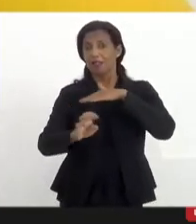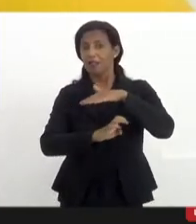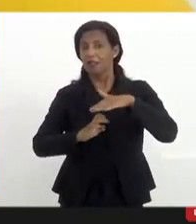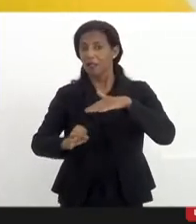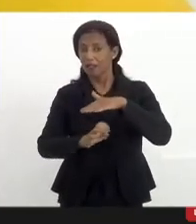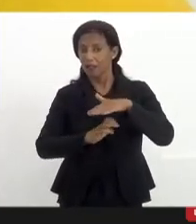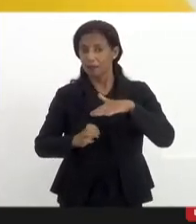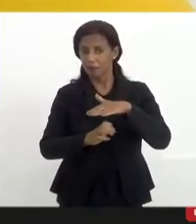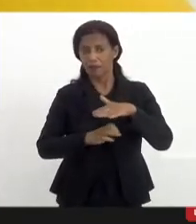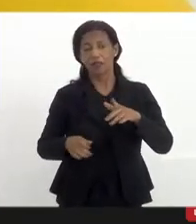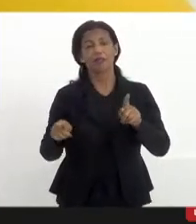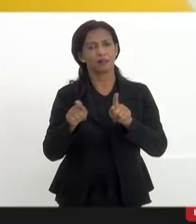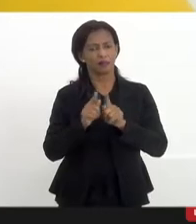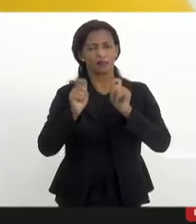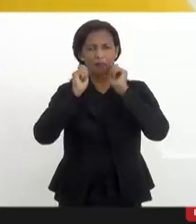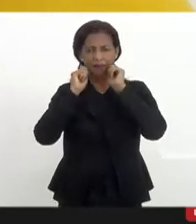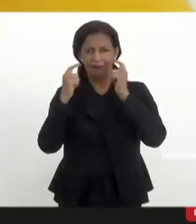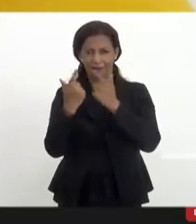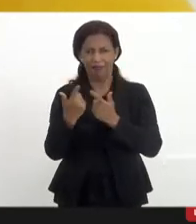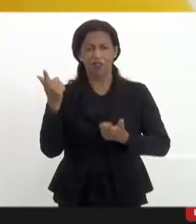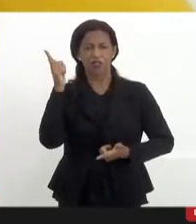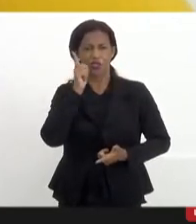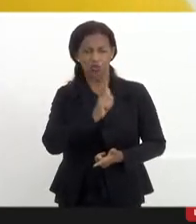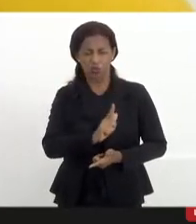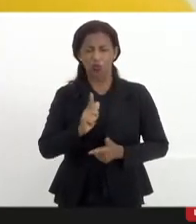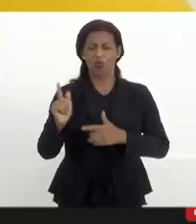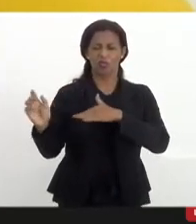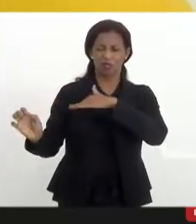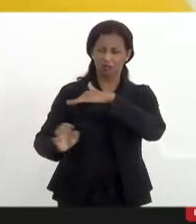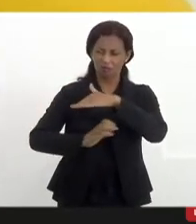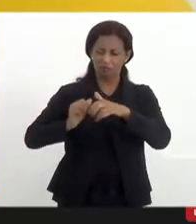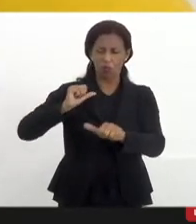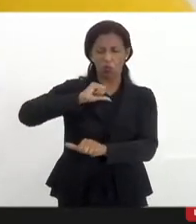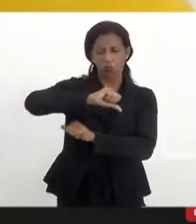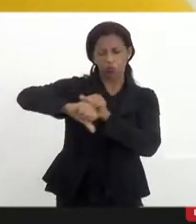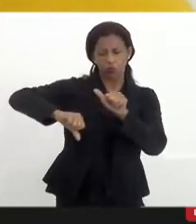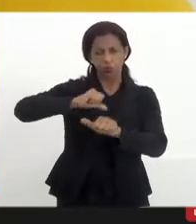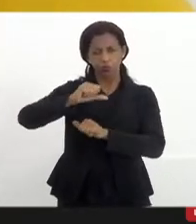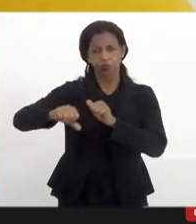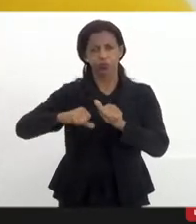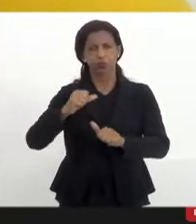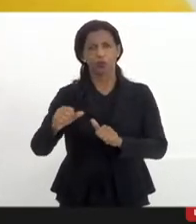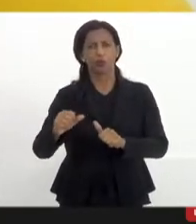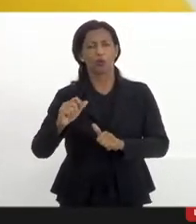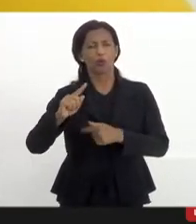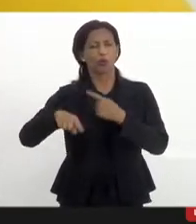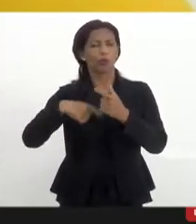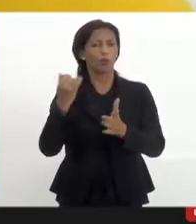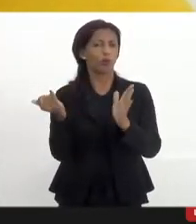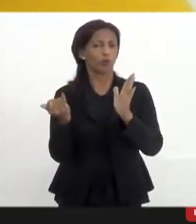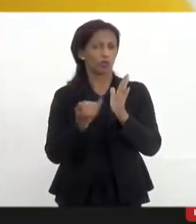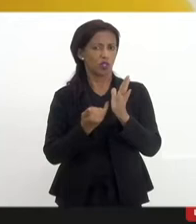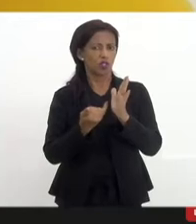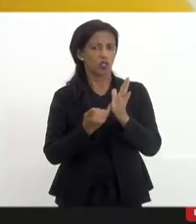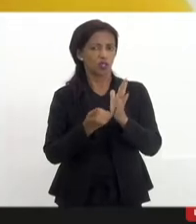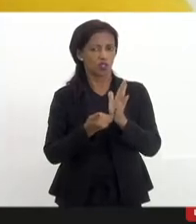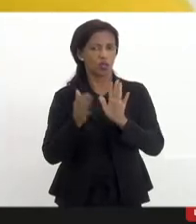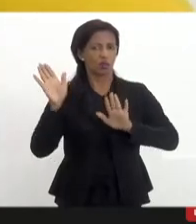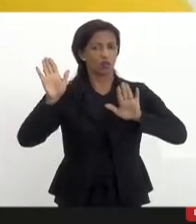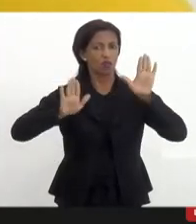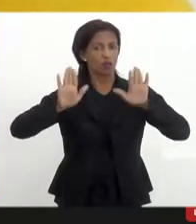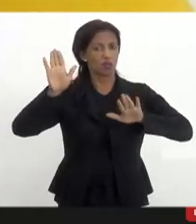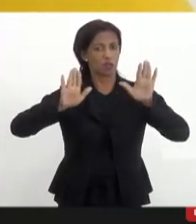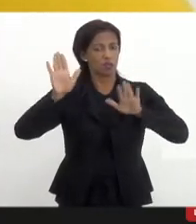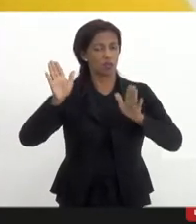procuradoria da LERJ a gente conseguiu reafirmar a constitucionalidade dessa lei e ela vai estar prevista no próximo edital de licitação das barcas.